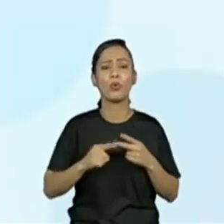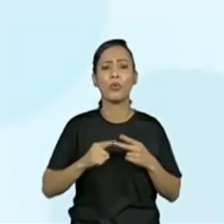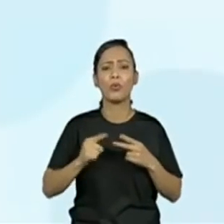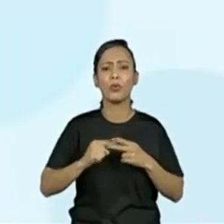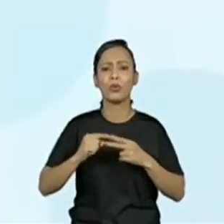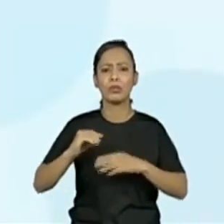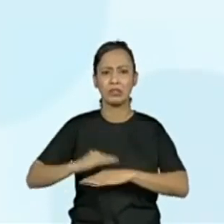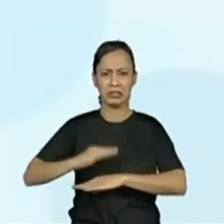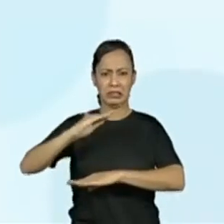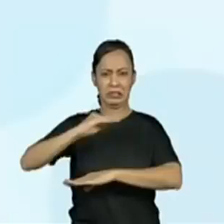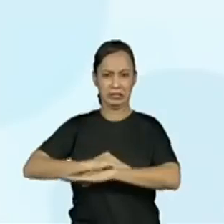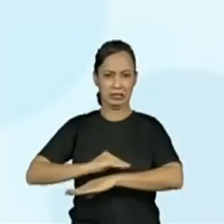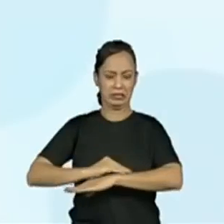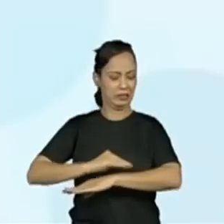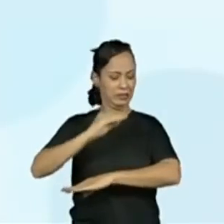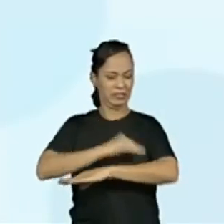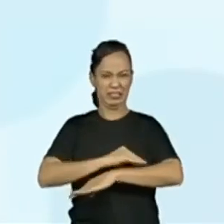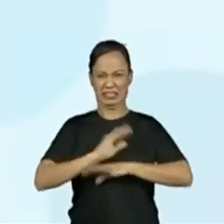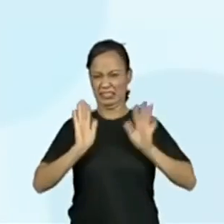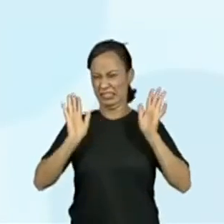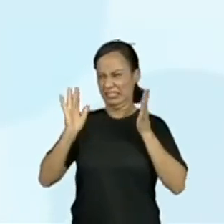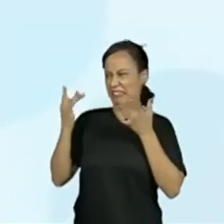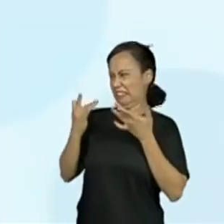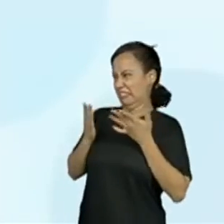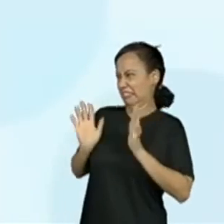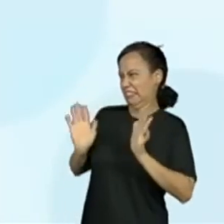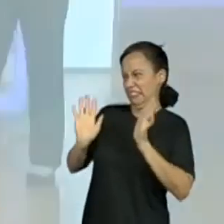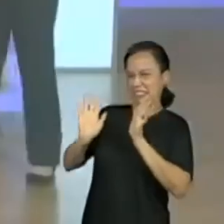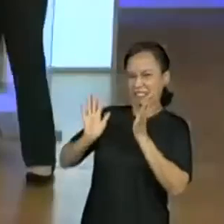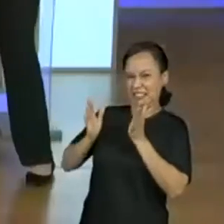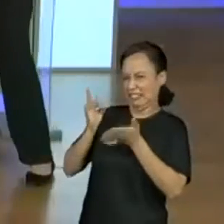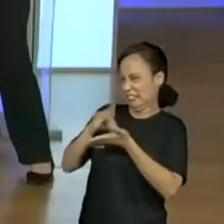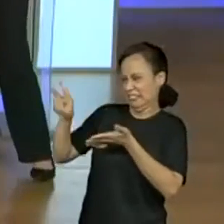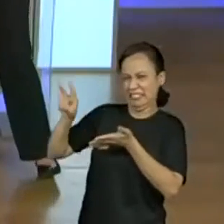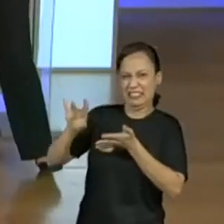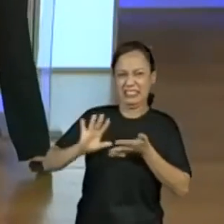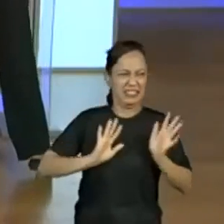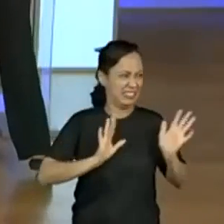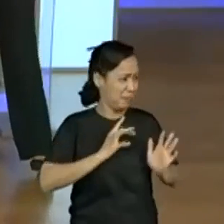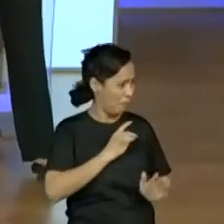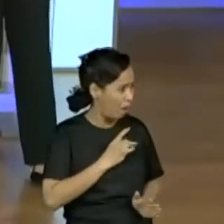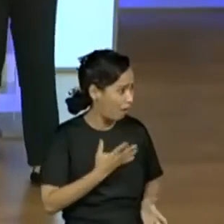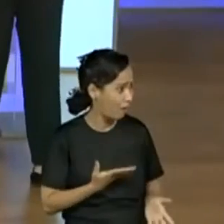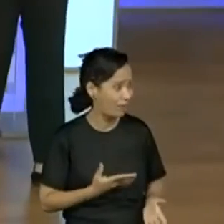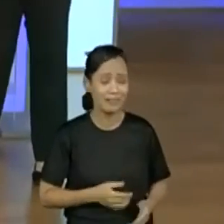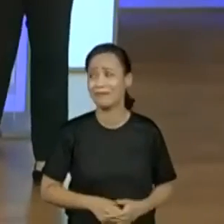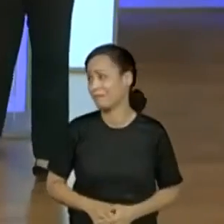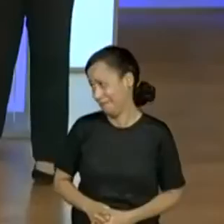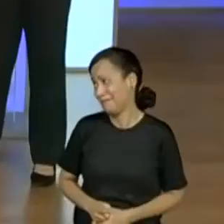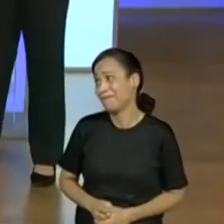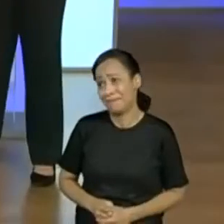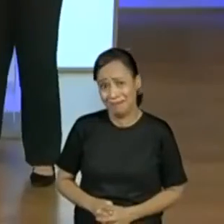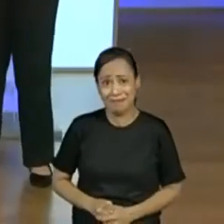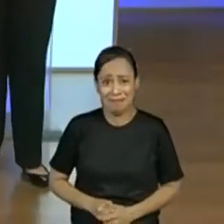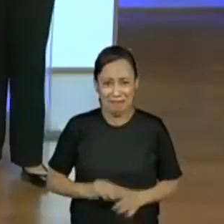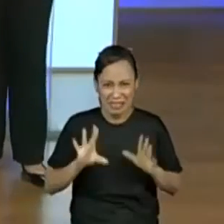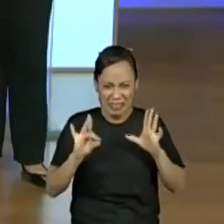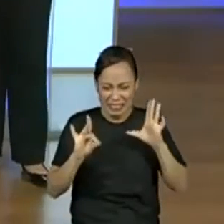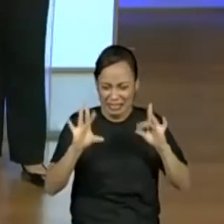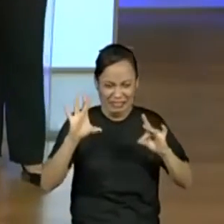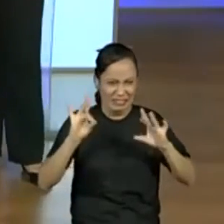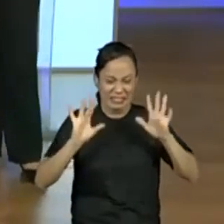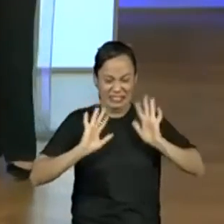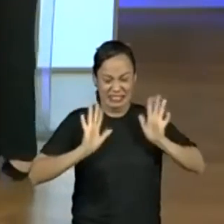sapo. Ai, que nojo. Um sapo. Você tem nojo de sapo progenor? Muitas pessoas têm, por causa do aspecto viscoso e